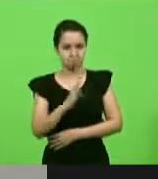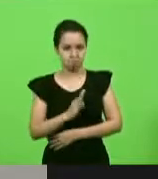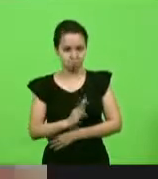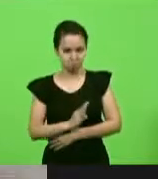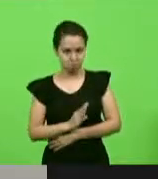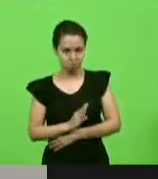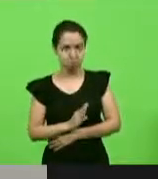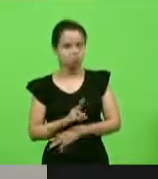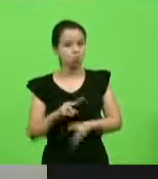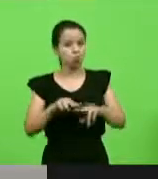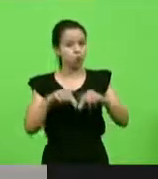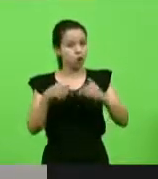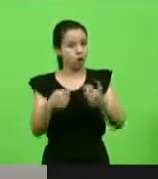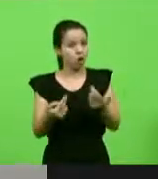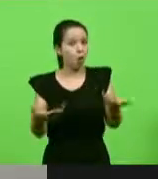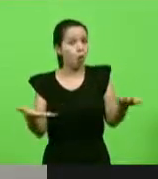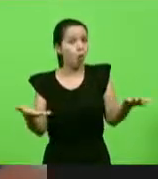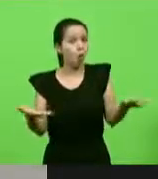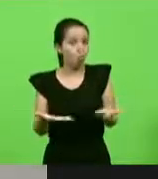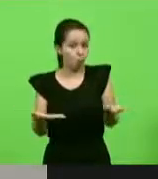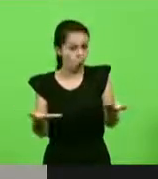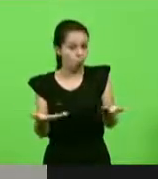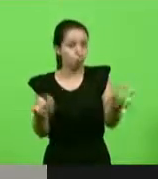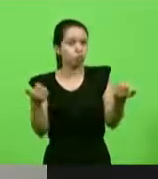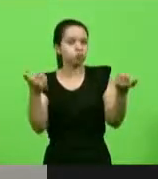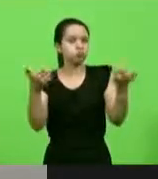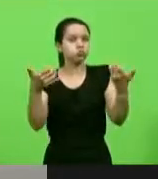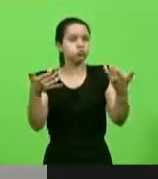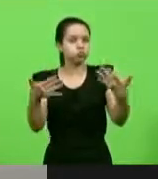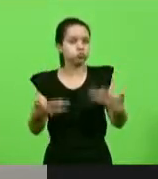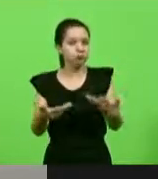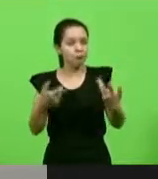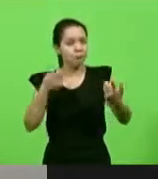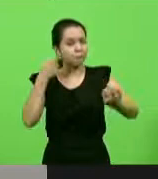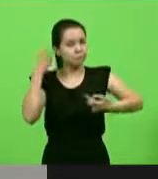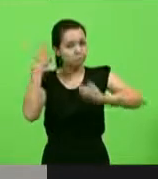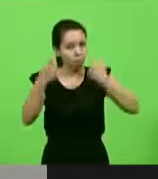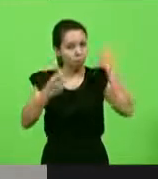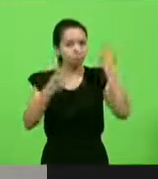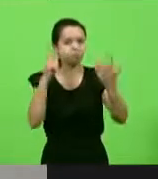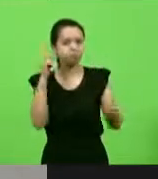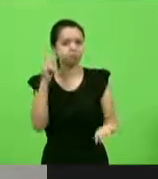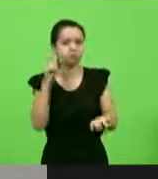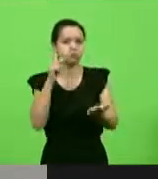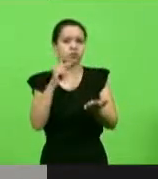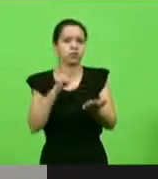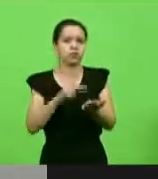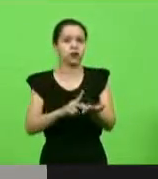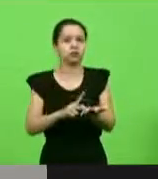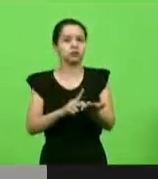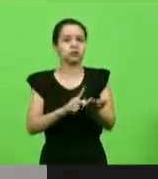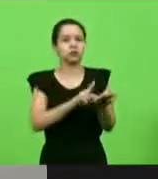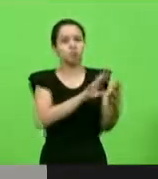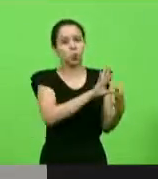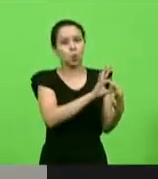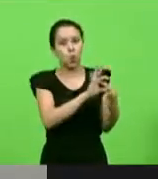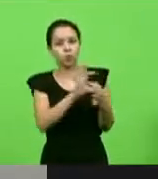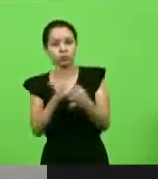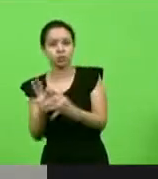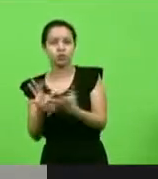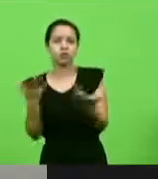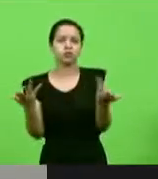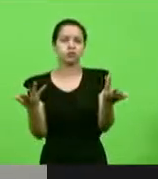trago aqui hoje com muita preocupação esse contexto, essa situação,